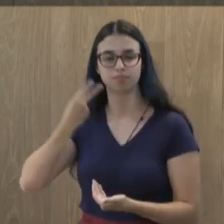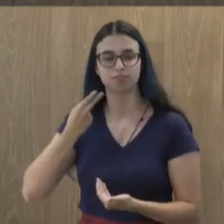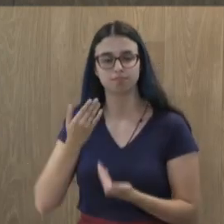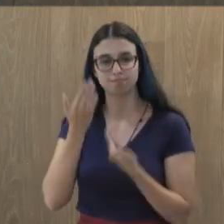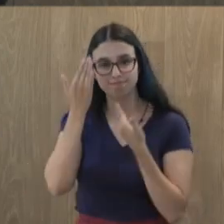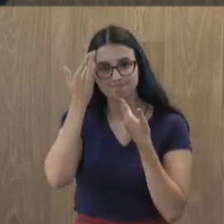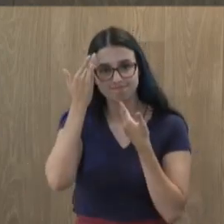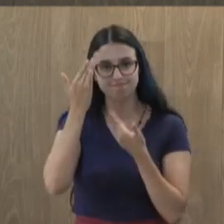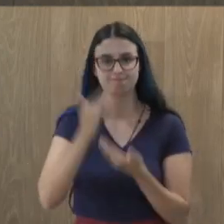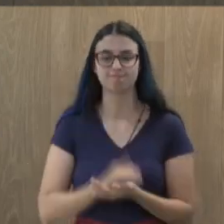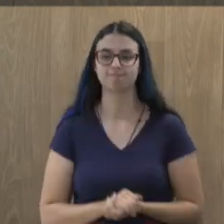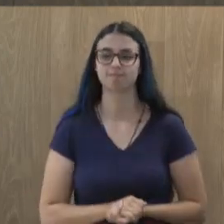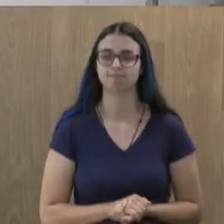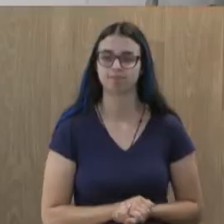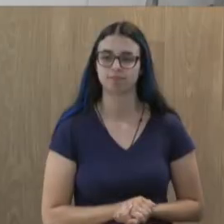Obrigado. Obrigado.